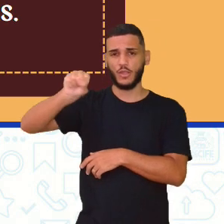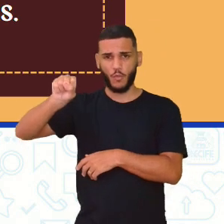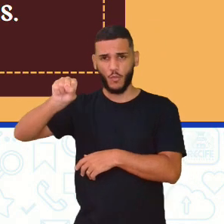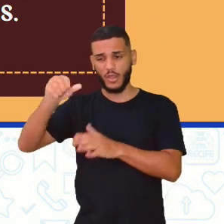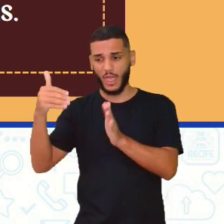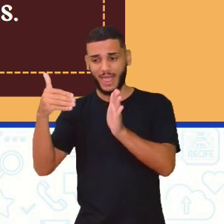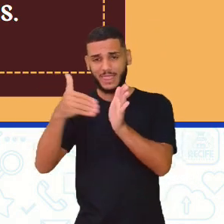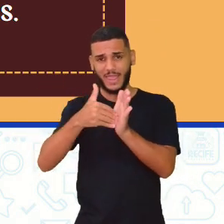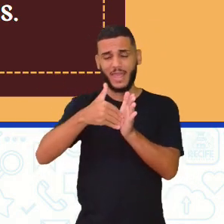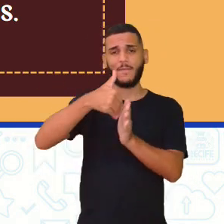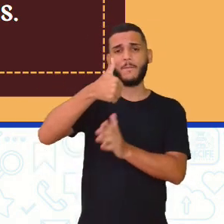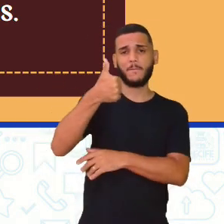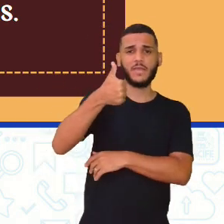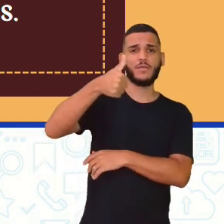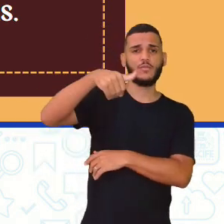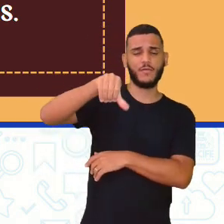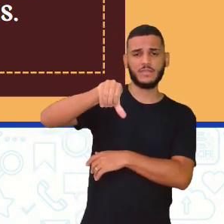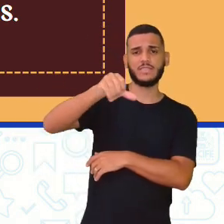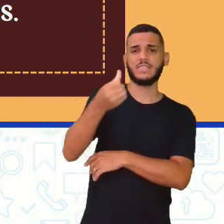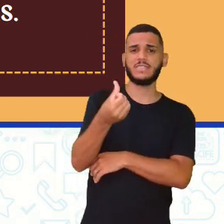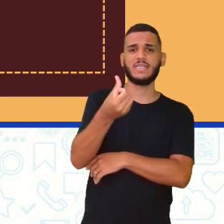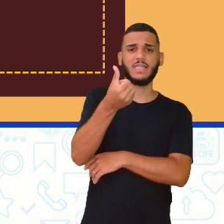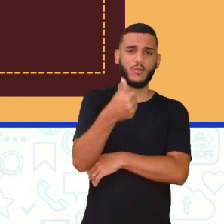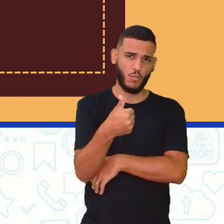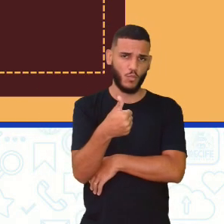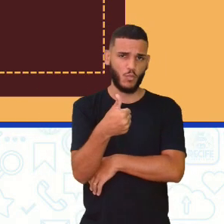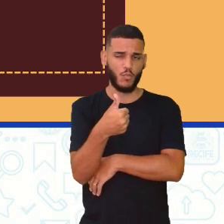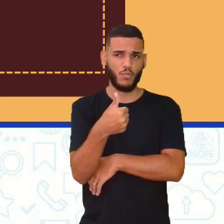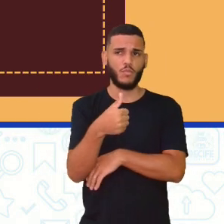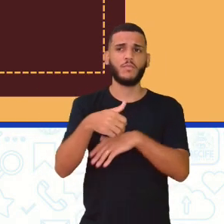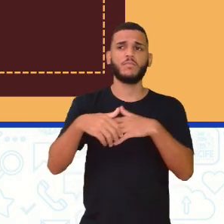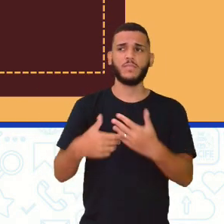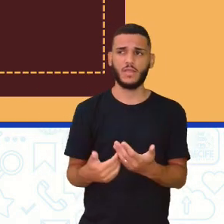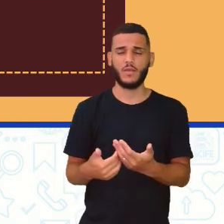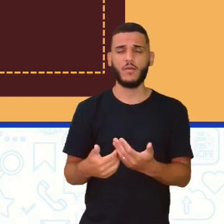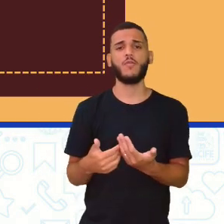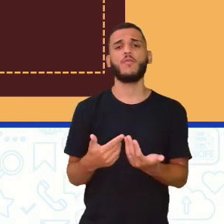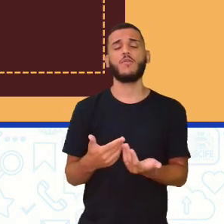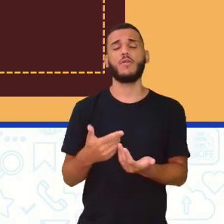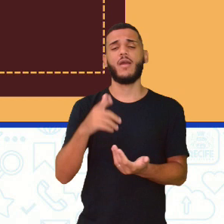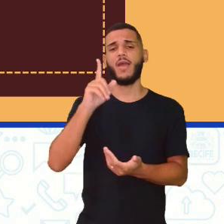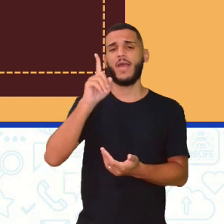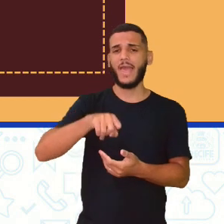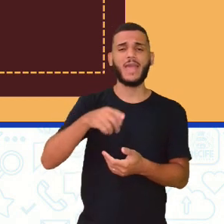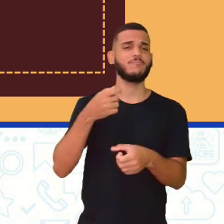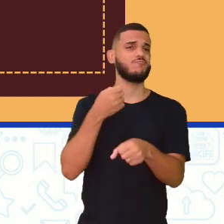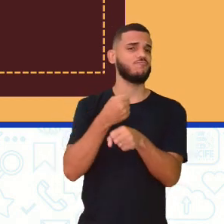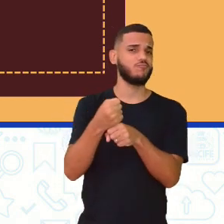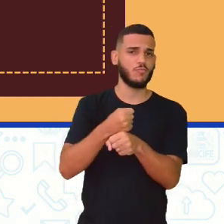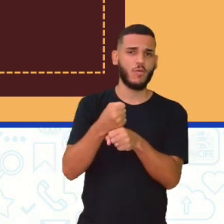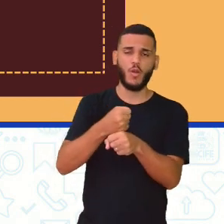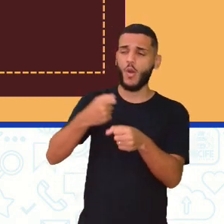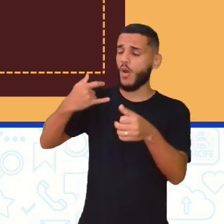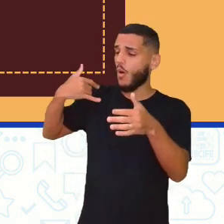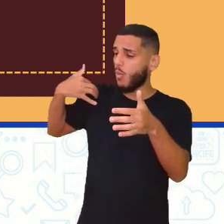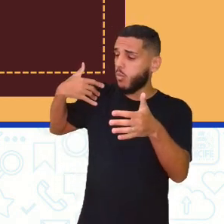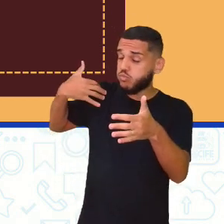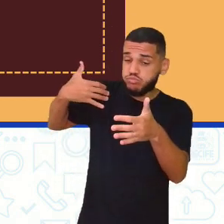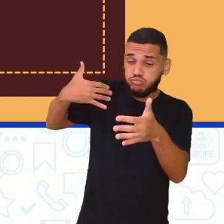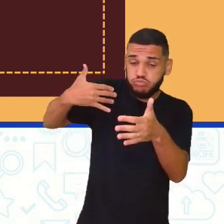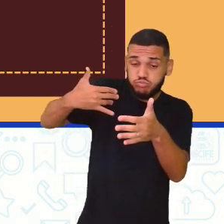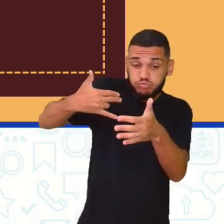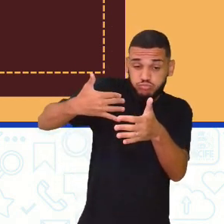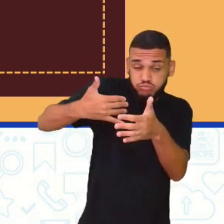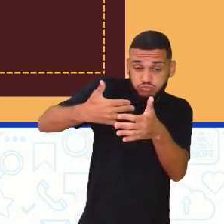quando as regras começaram a ser criadas, só lá em 1961 foi quando as